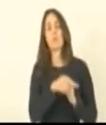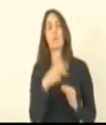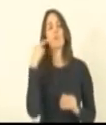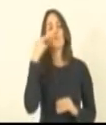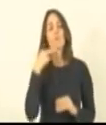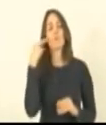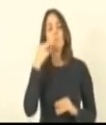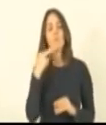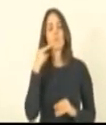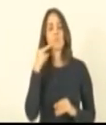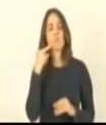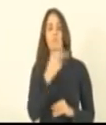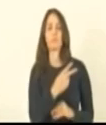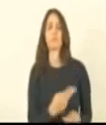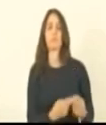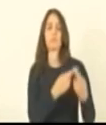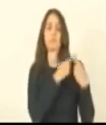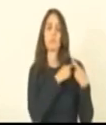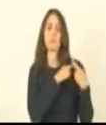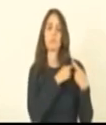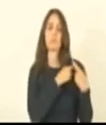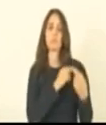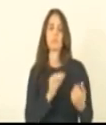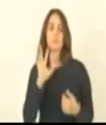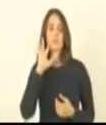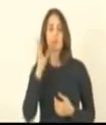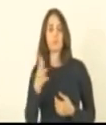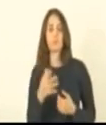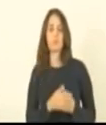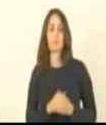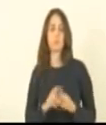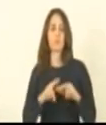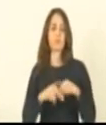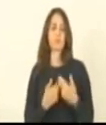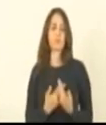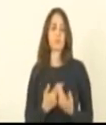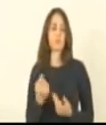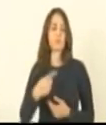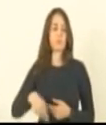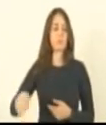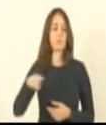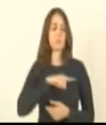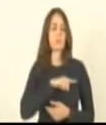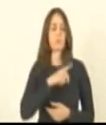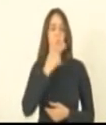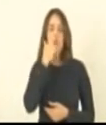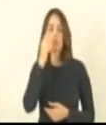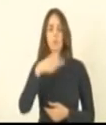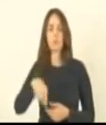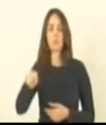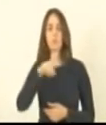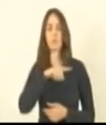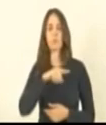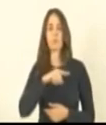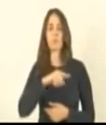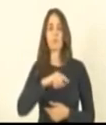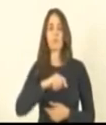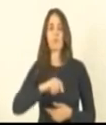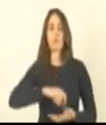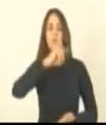é do vereador em tratar disso e por fim nós rasgamos contratos